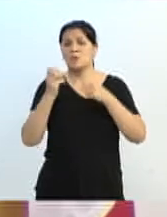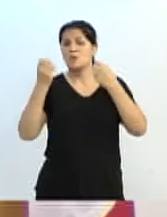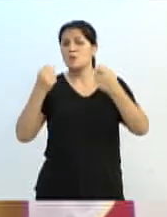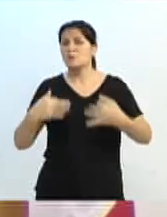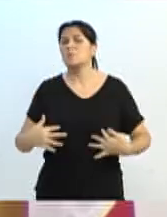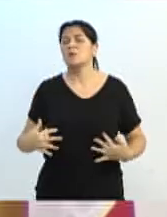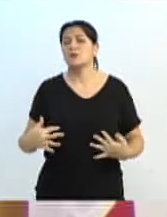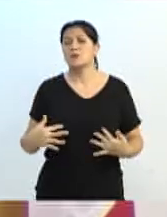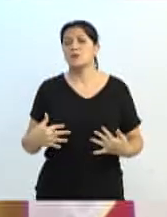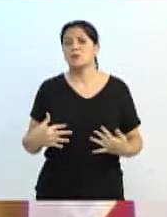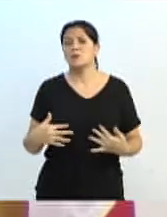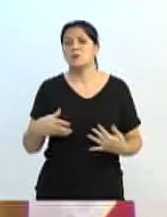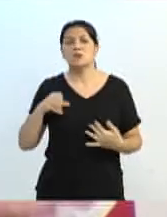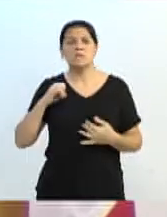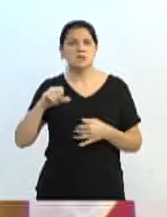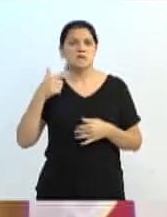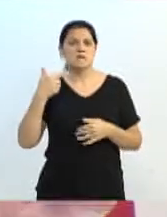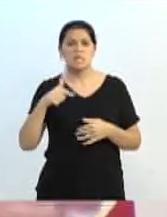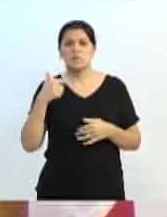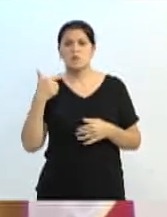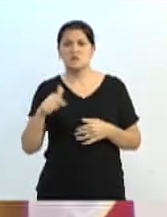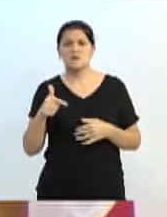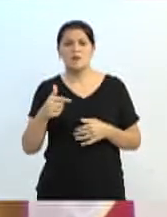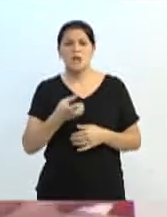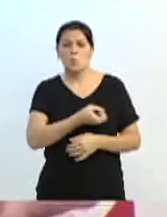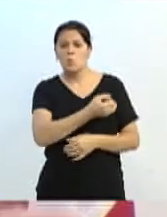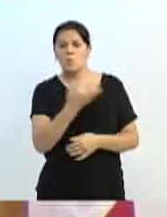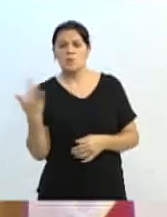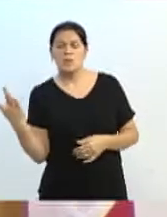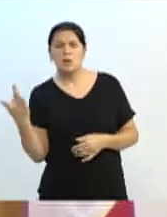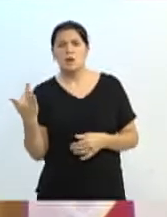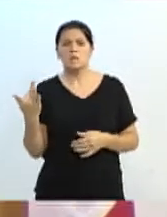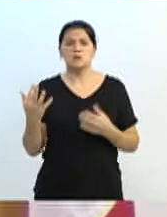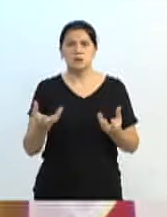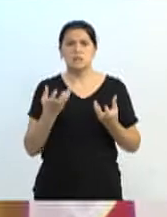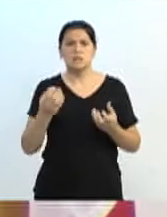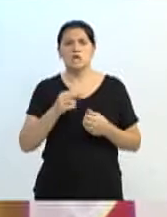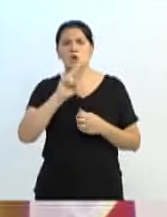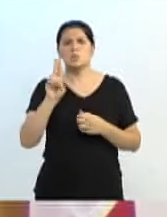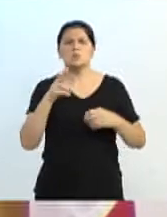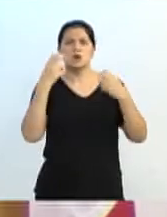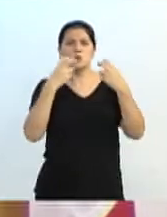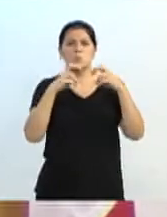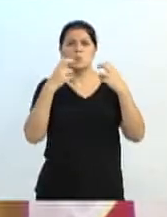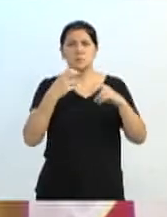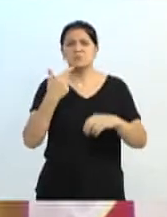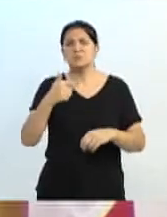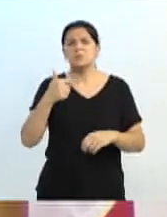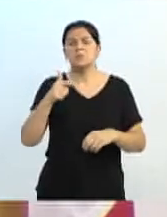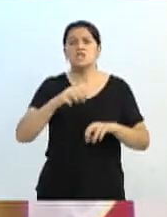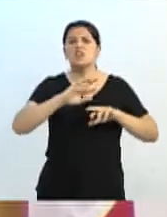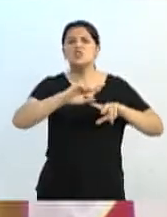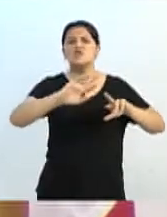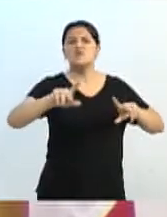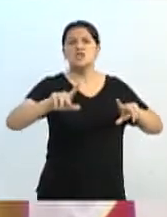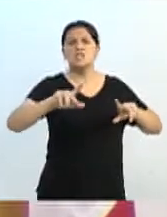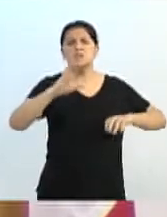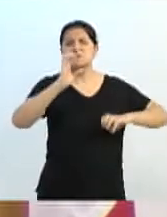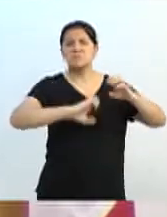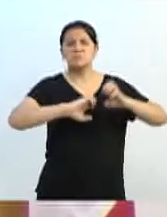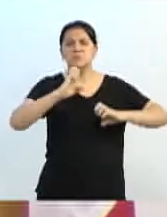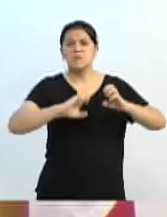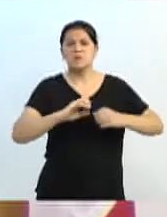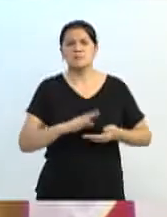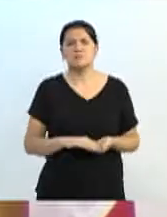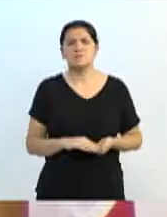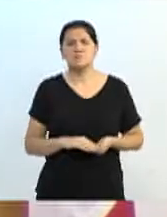tiver demanda, não vai ter oferta. Ora, tem pessoas que vêm ao ponto de ônibus, chegam ali,